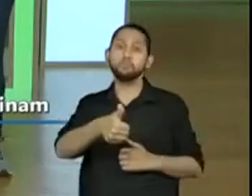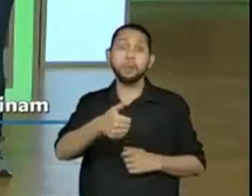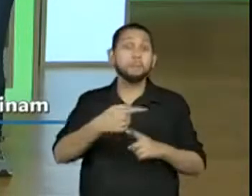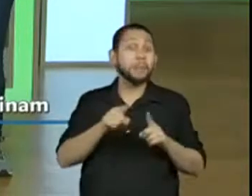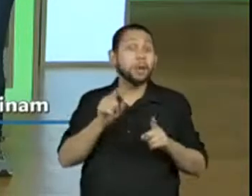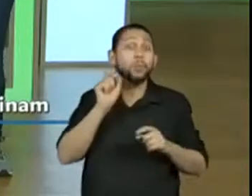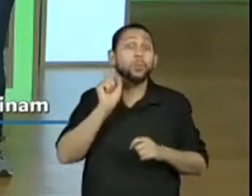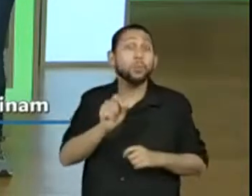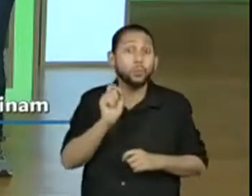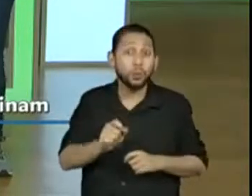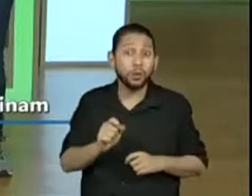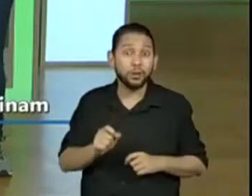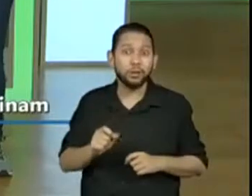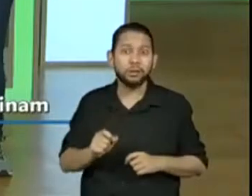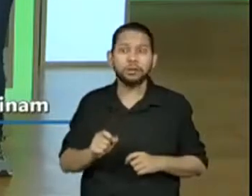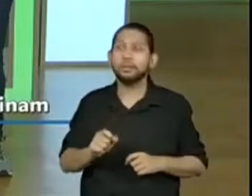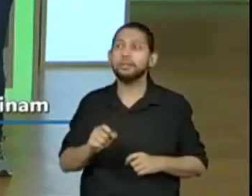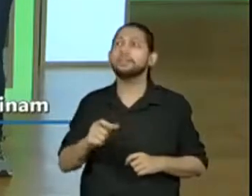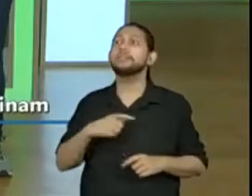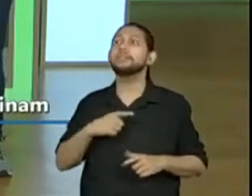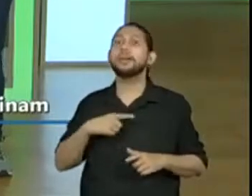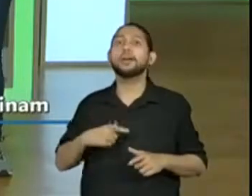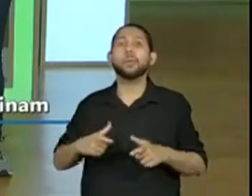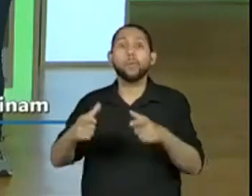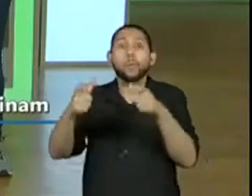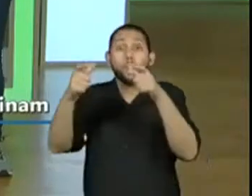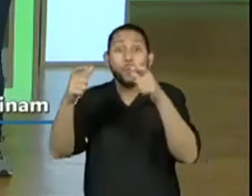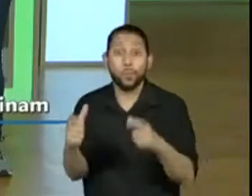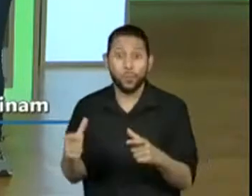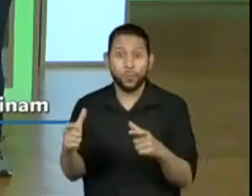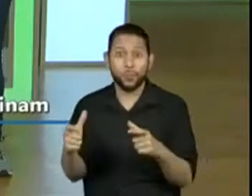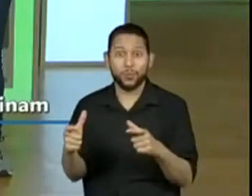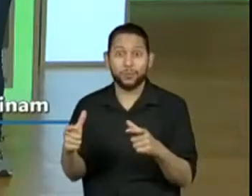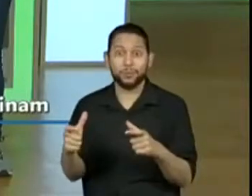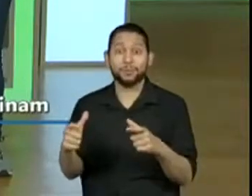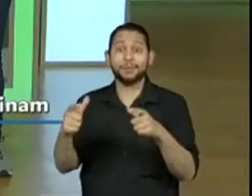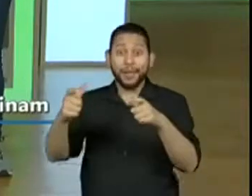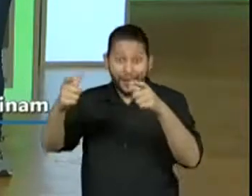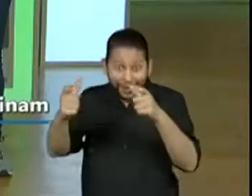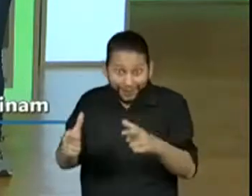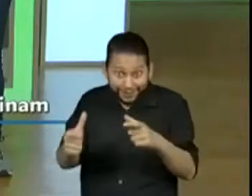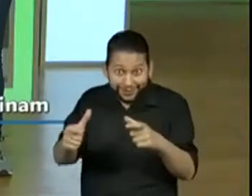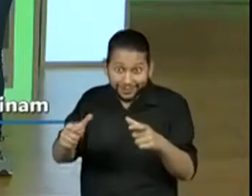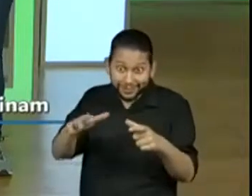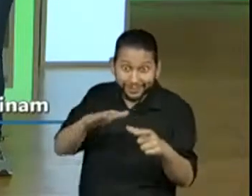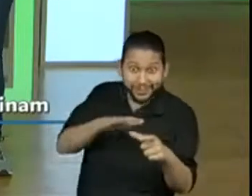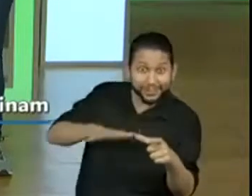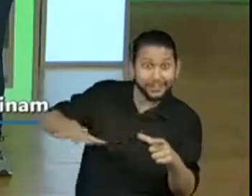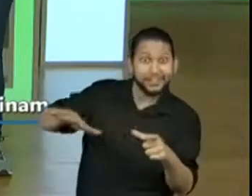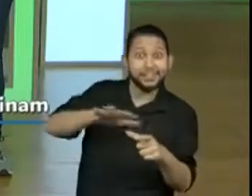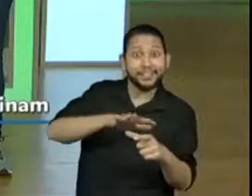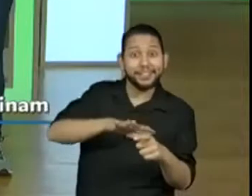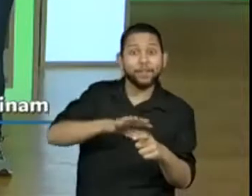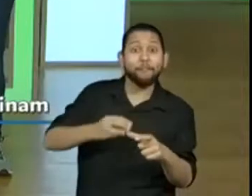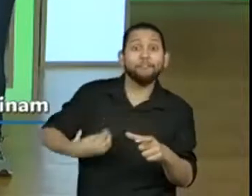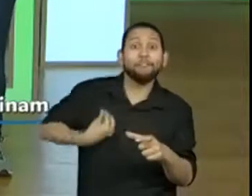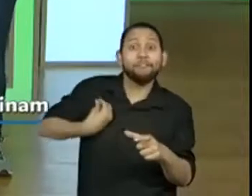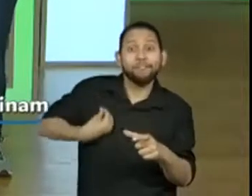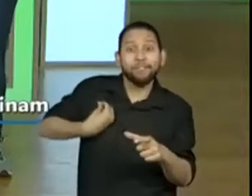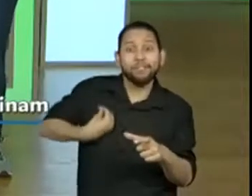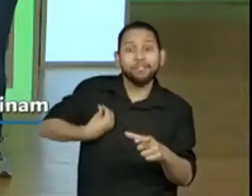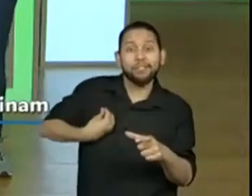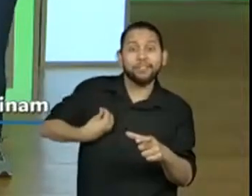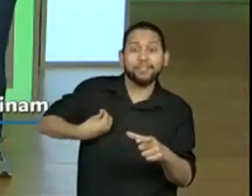mais específico no Isso, teve criança que colocou, no reino, vamos ver, no reino,